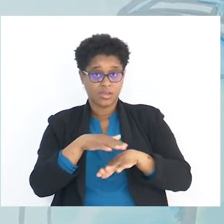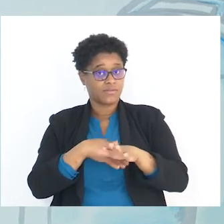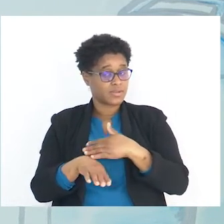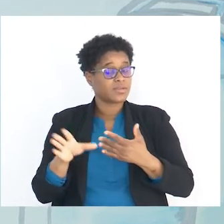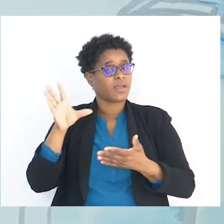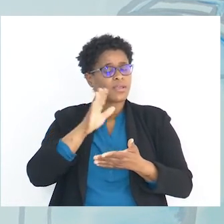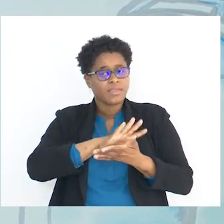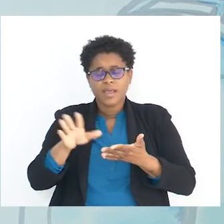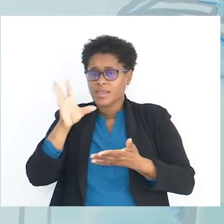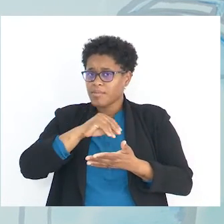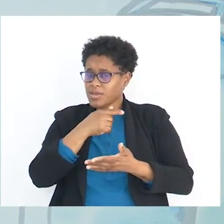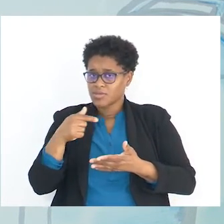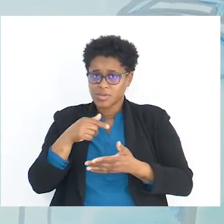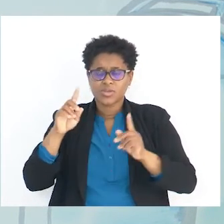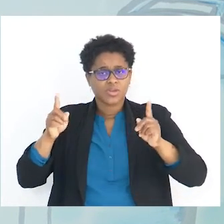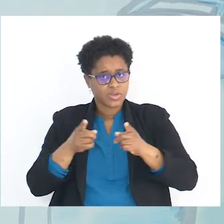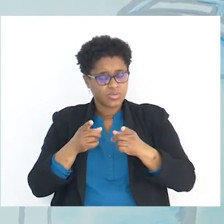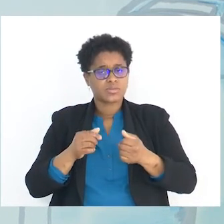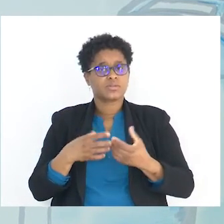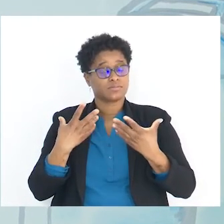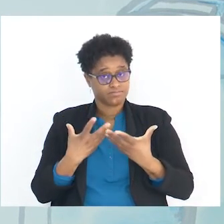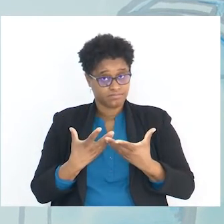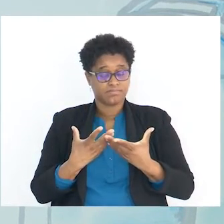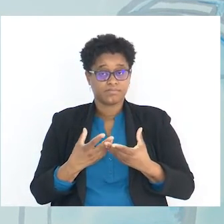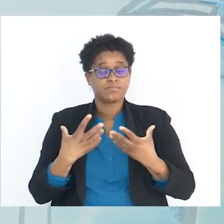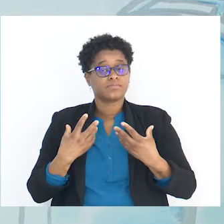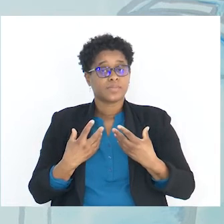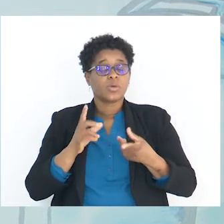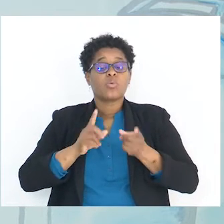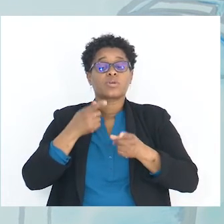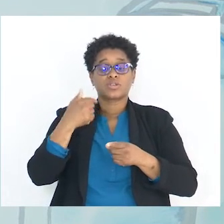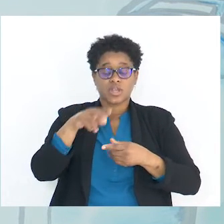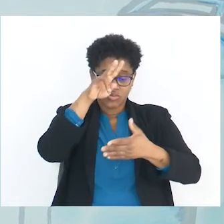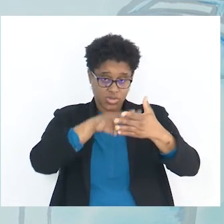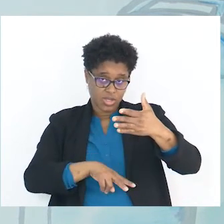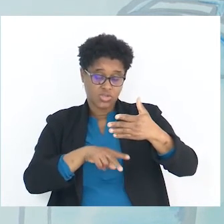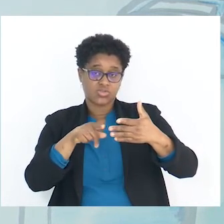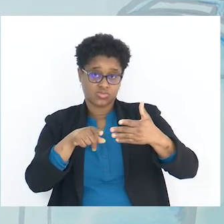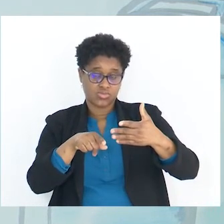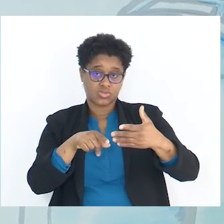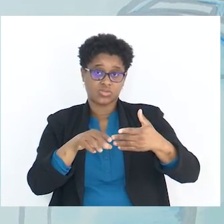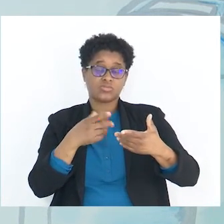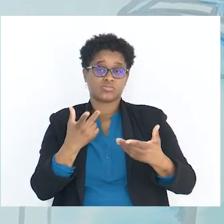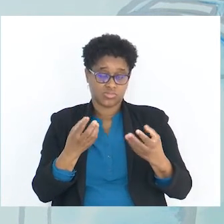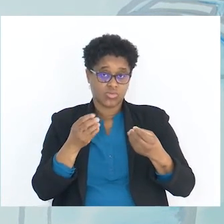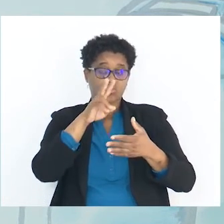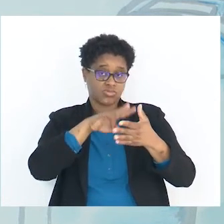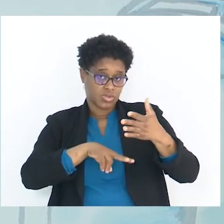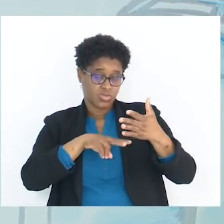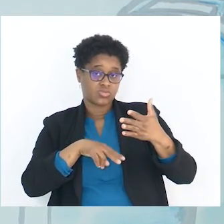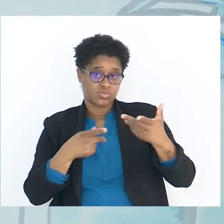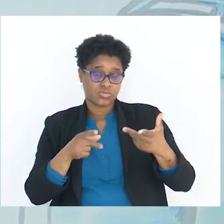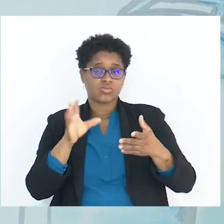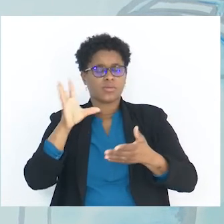fazer nada mais nada menos que reduzir ao máximo o que está no texto original ou nos textos originais